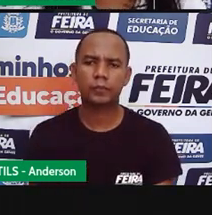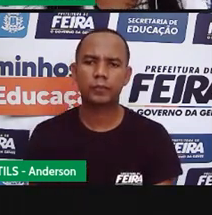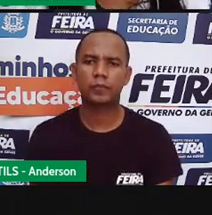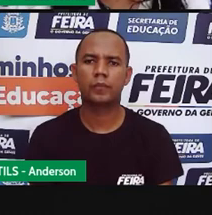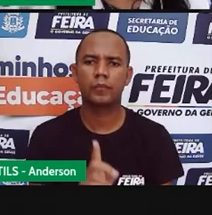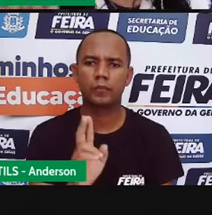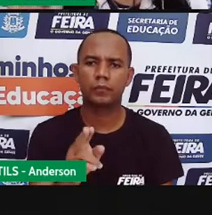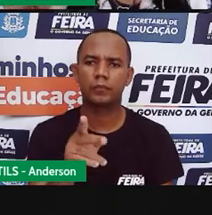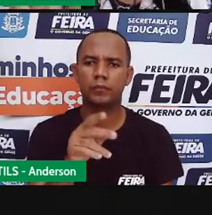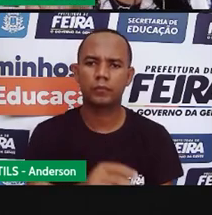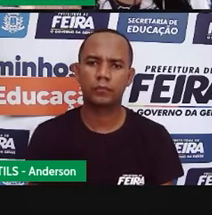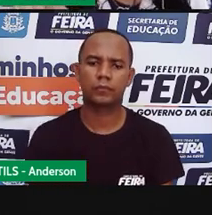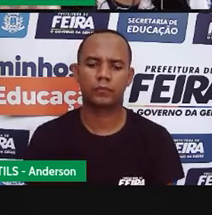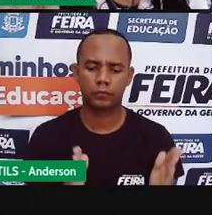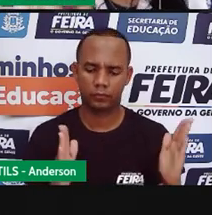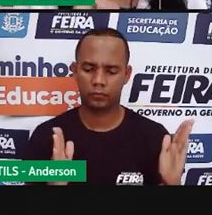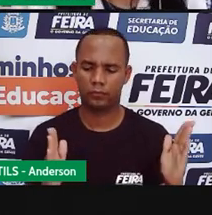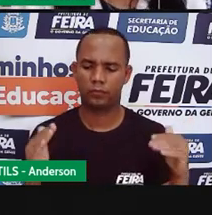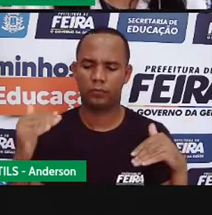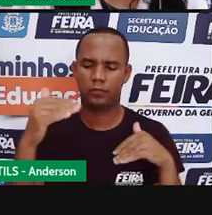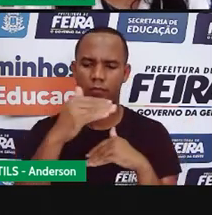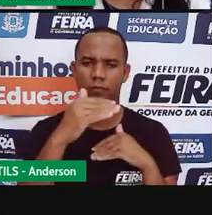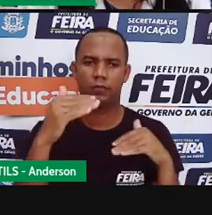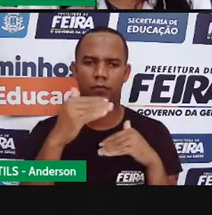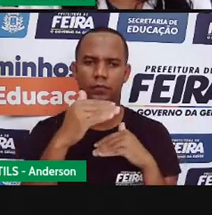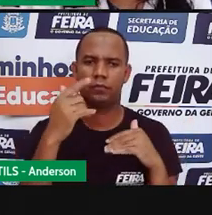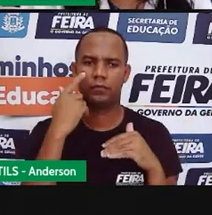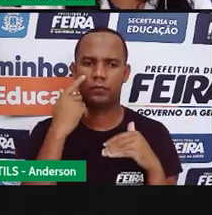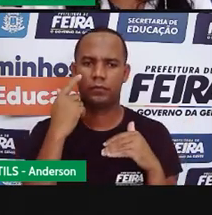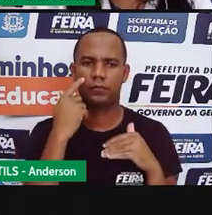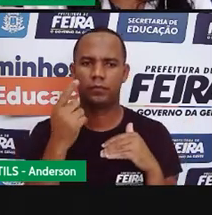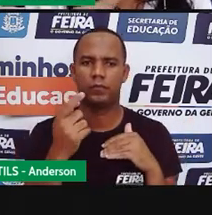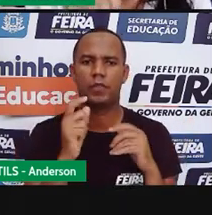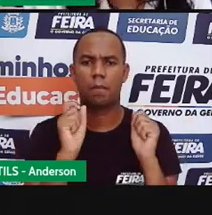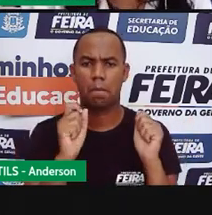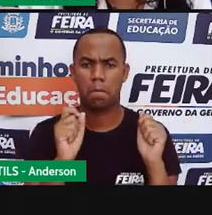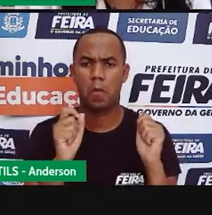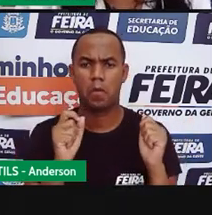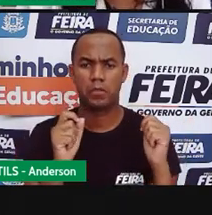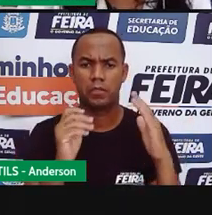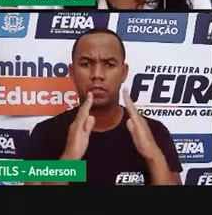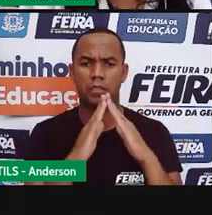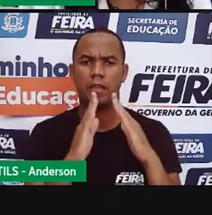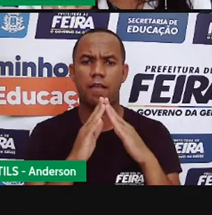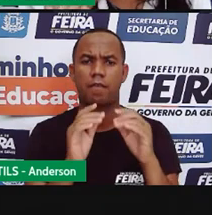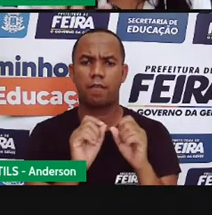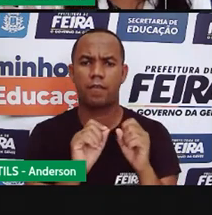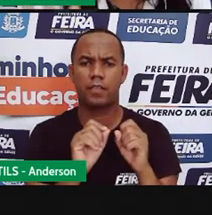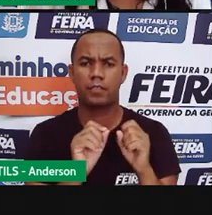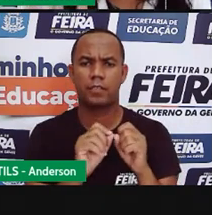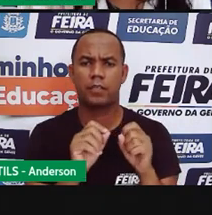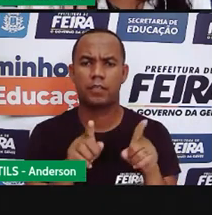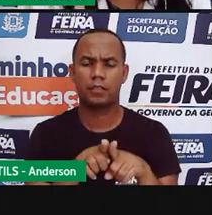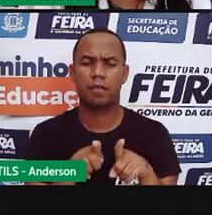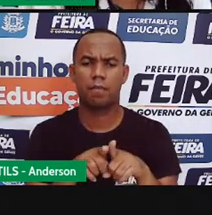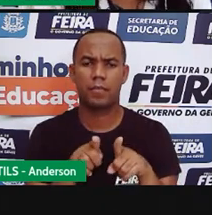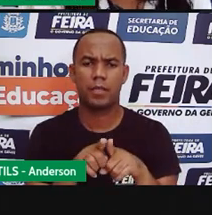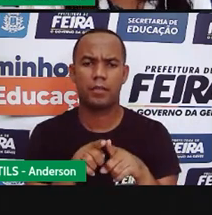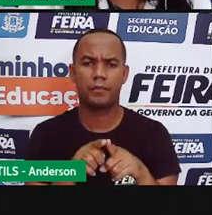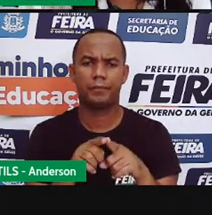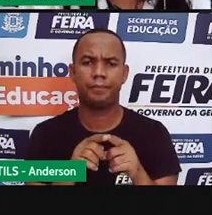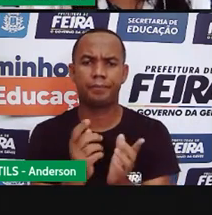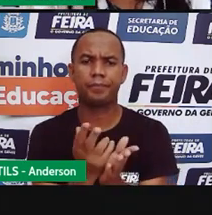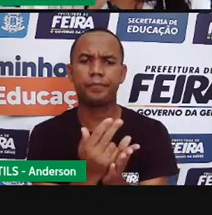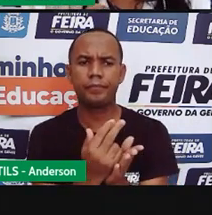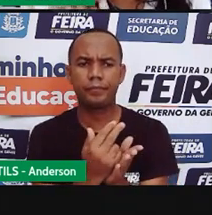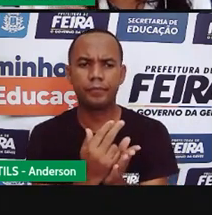um quadrado olha só ah você pode fazer esse desafio aí com sua família viu? pega para ele formar um